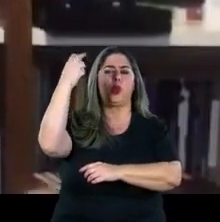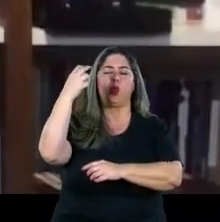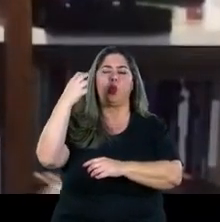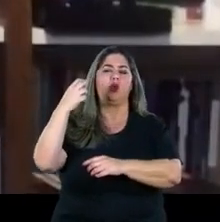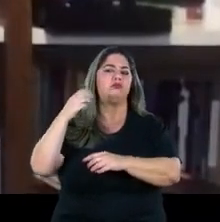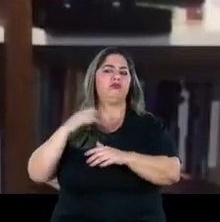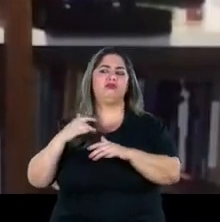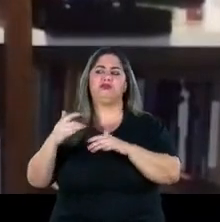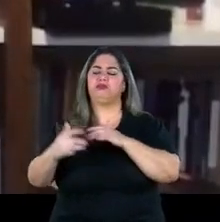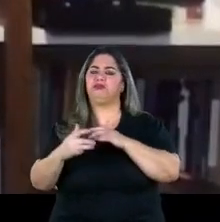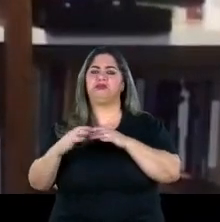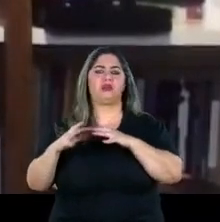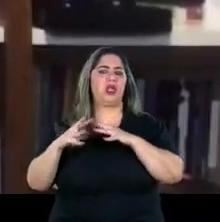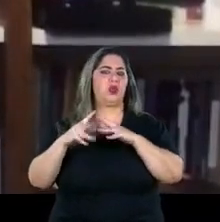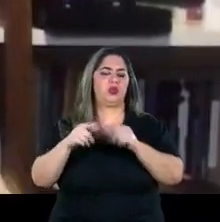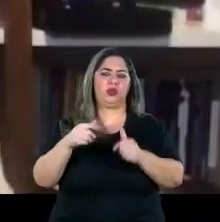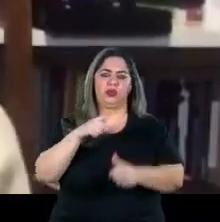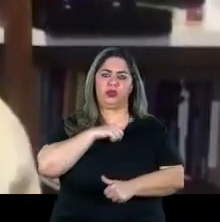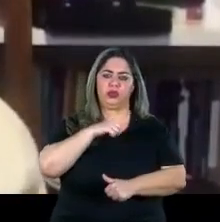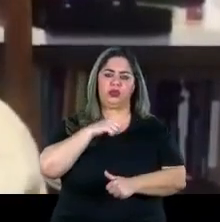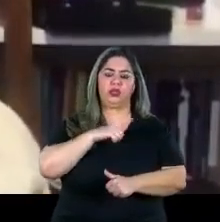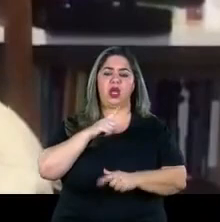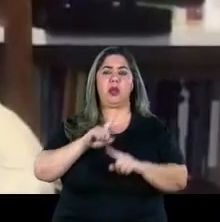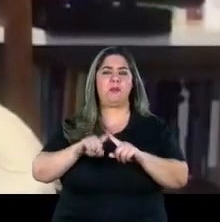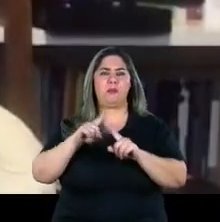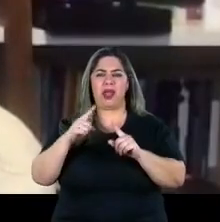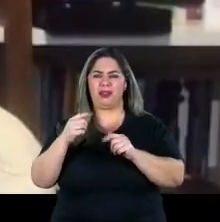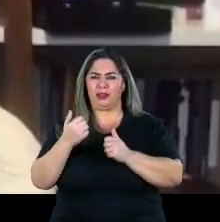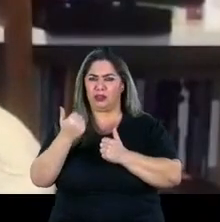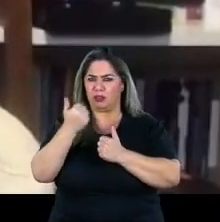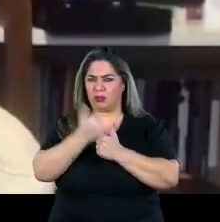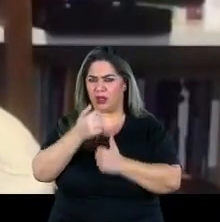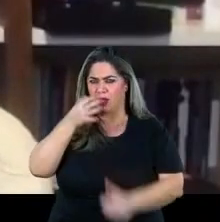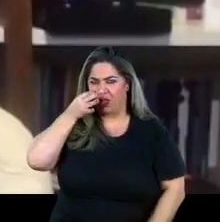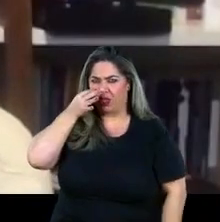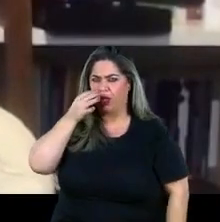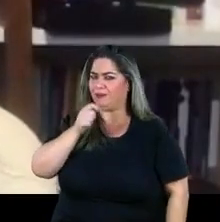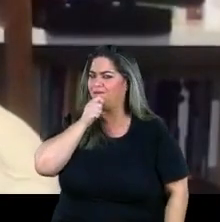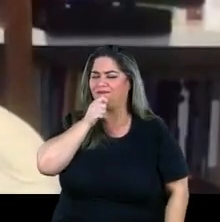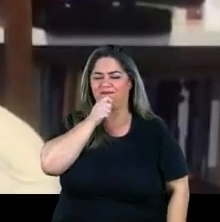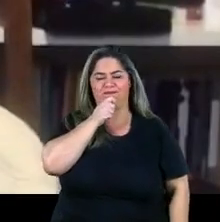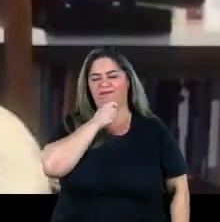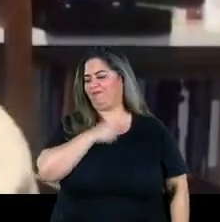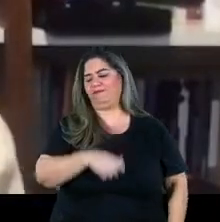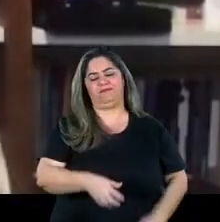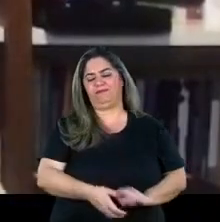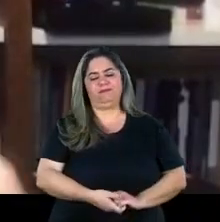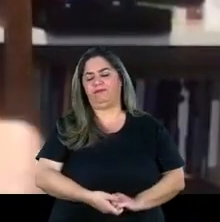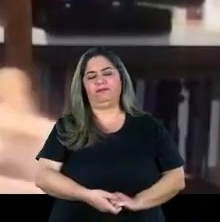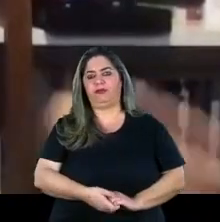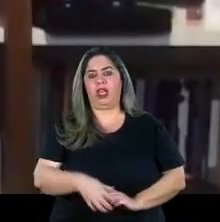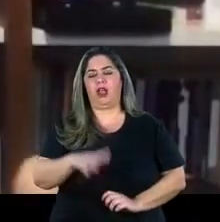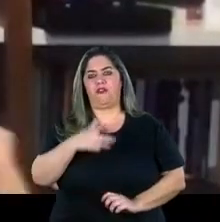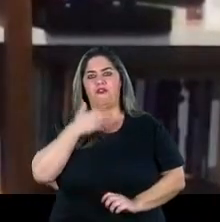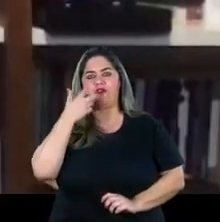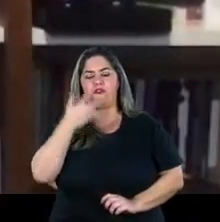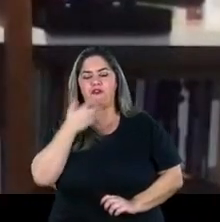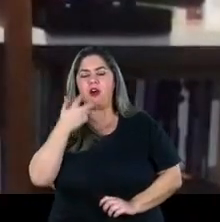os mecanismos que nós temos mas não substitui o presencial ainda por mais que a gente fale